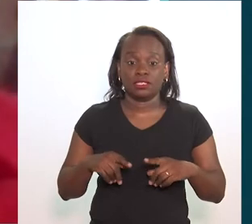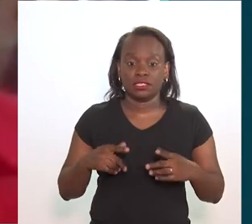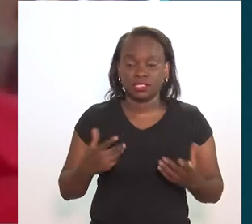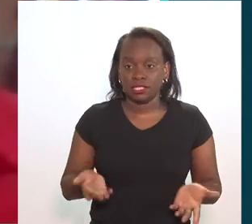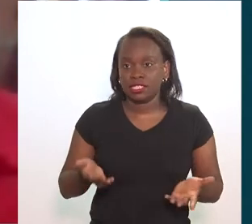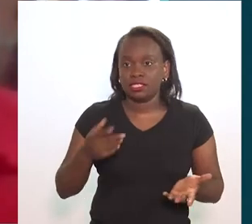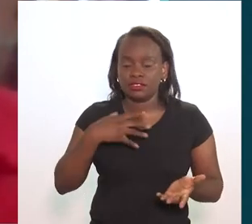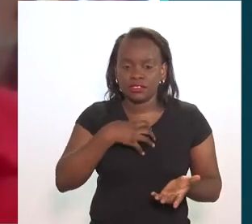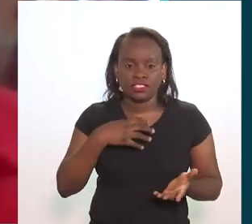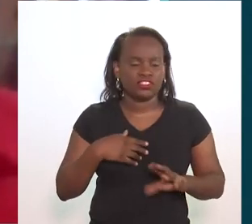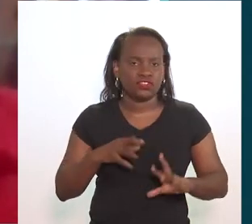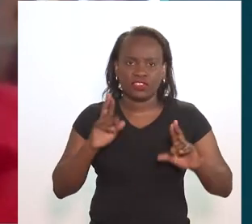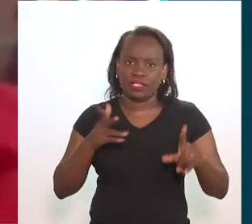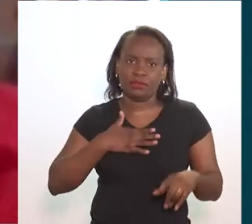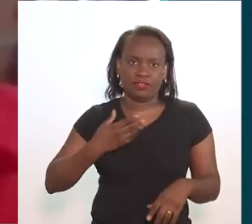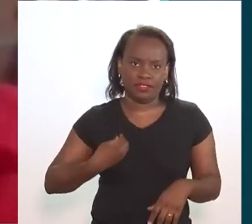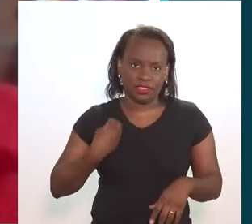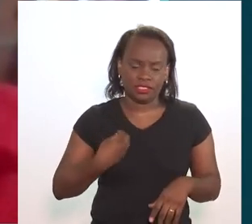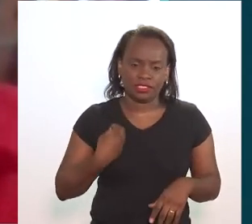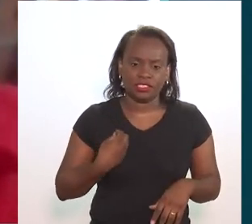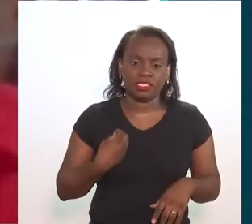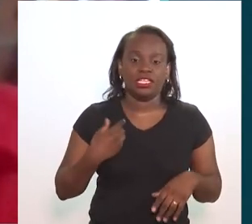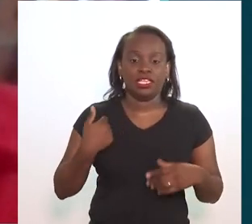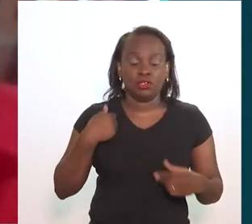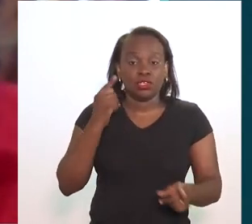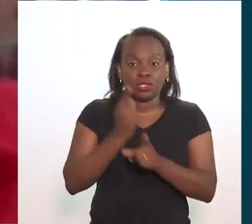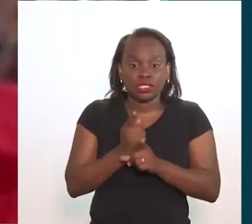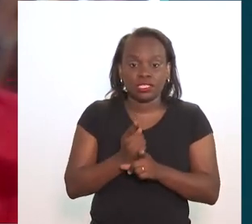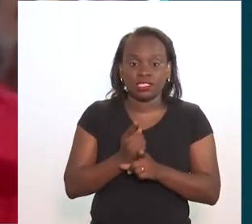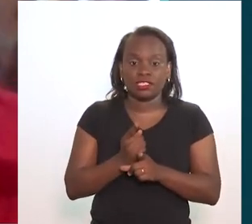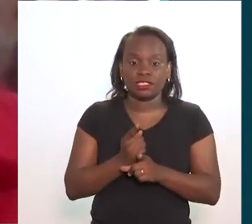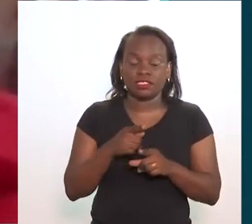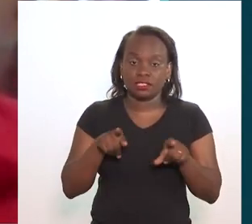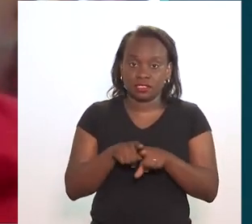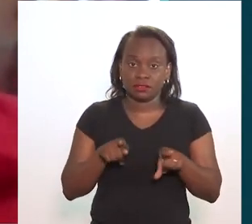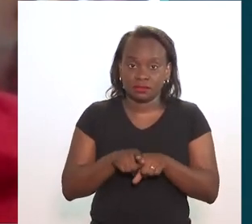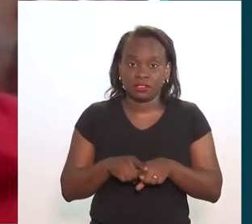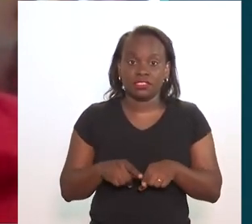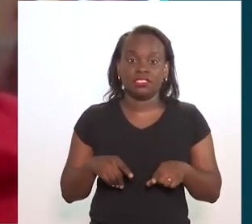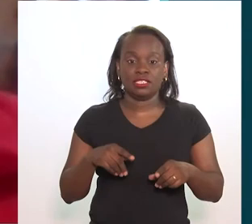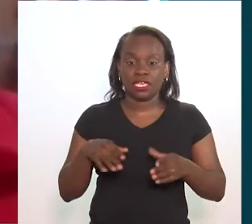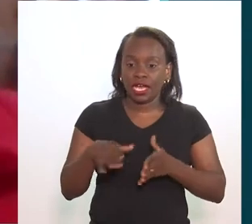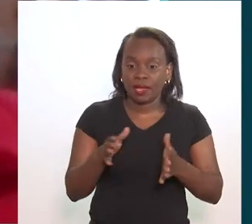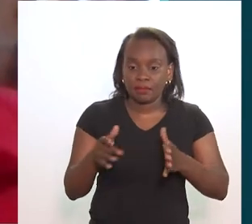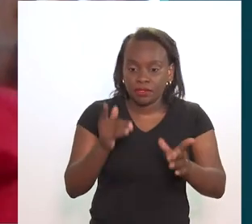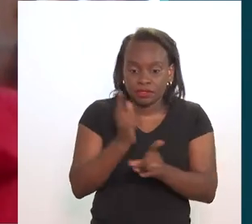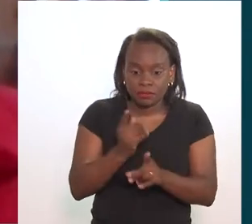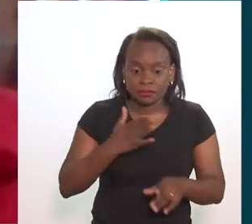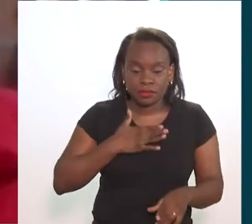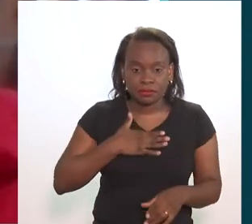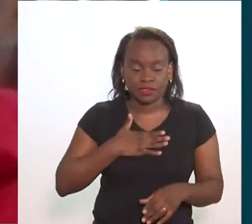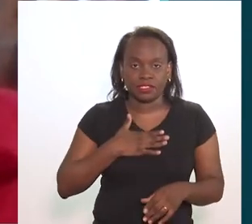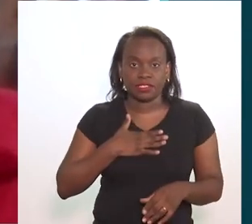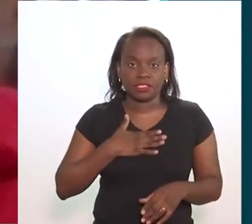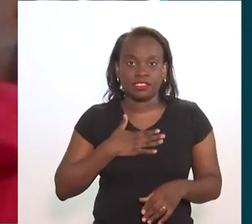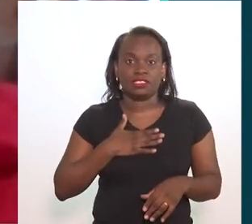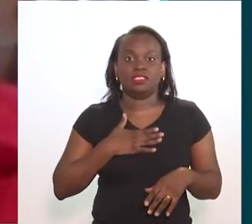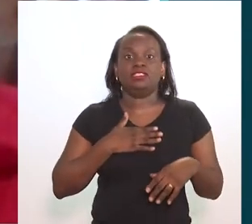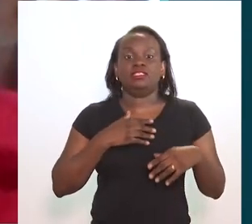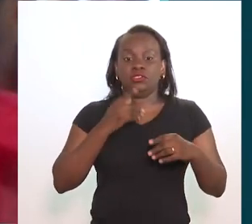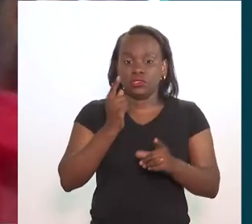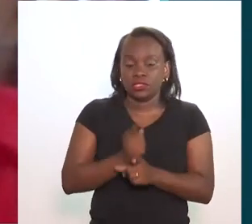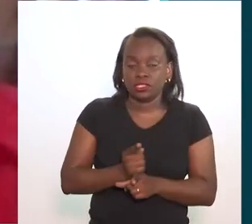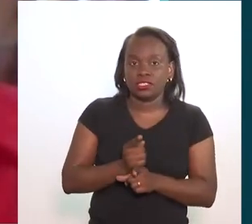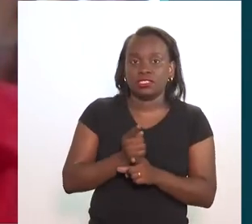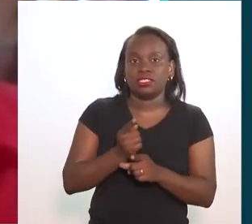como que isso é poderoso, né? Porque, assim, isso fez toda a diferença na minha vida. Eu me encontrei e